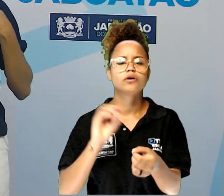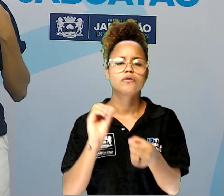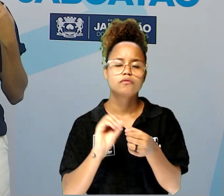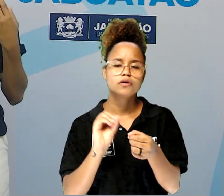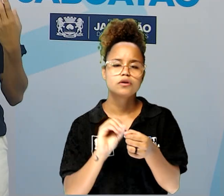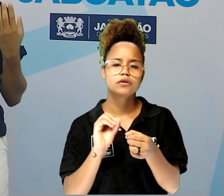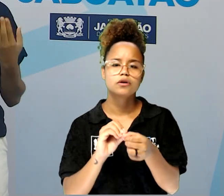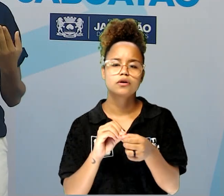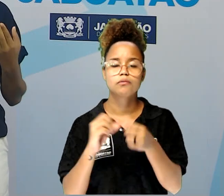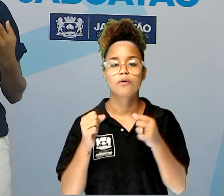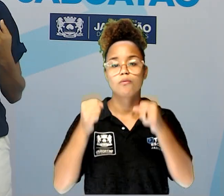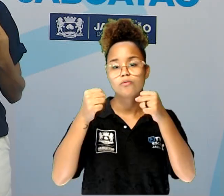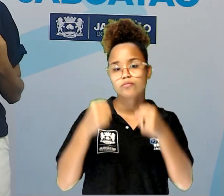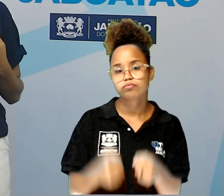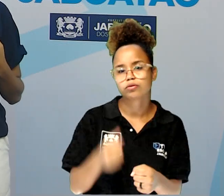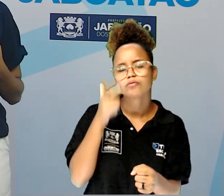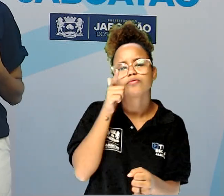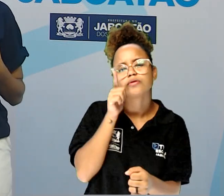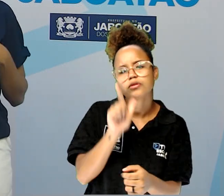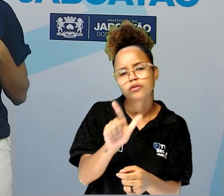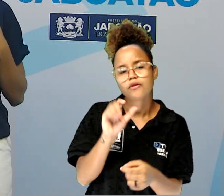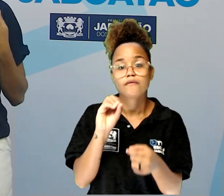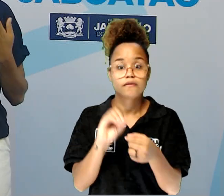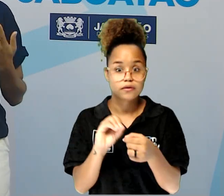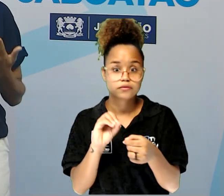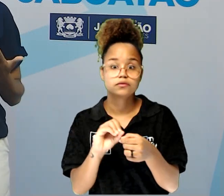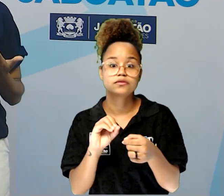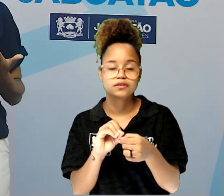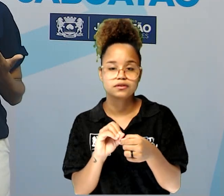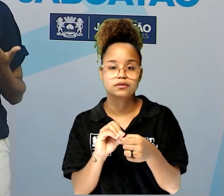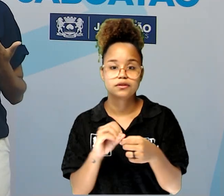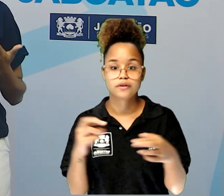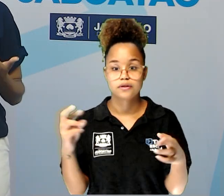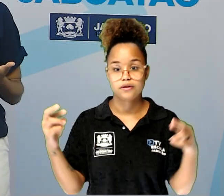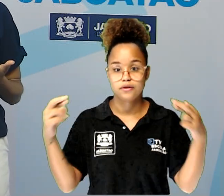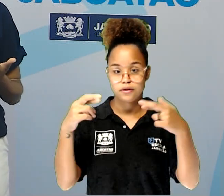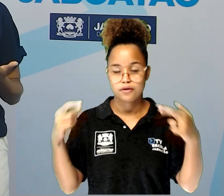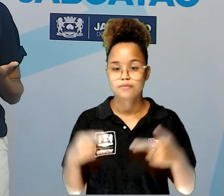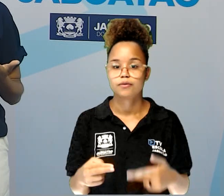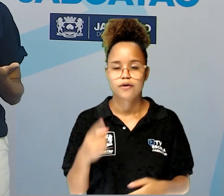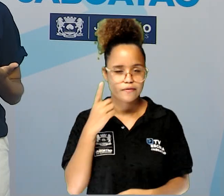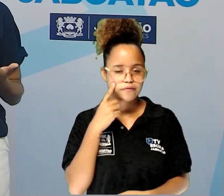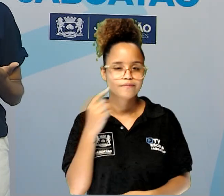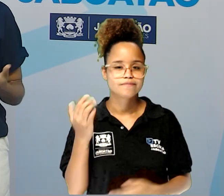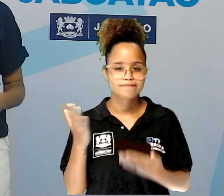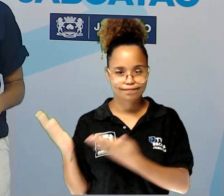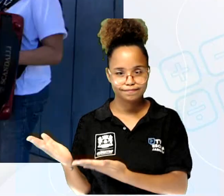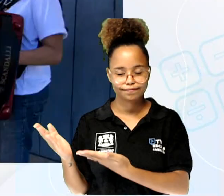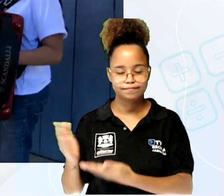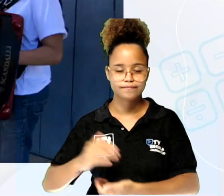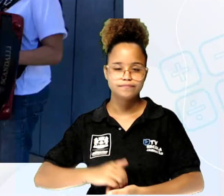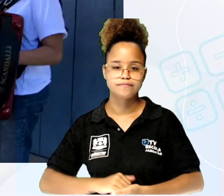conseguir fazer esse improviso e rimar. Vamos assistir juntos?